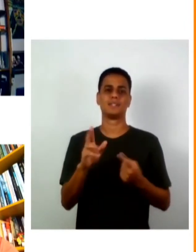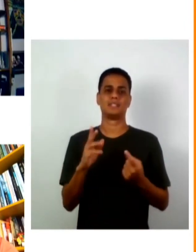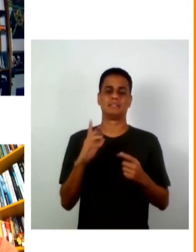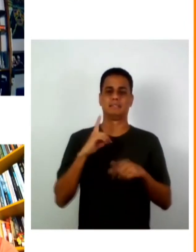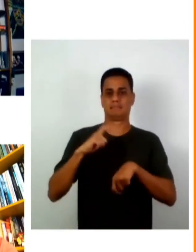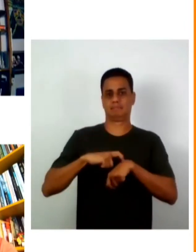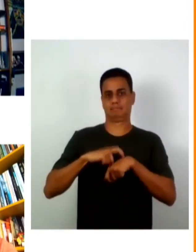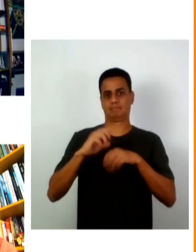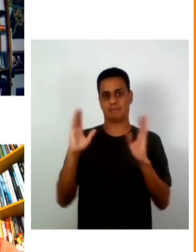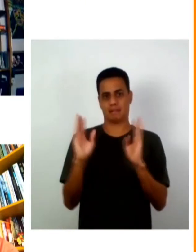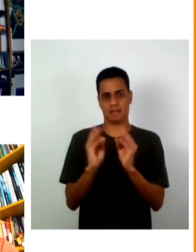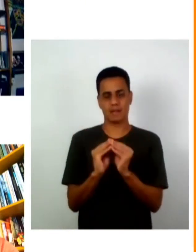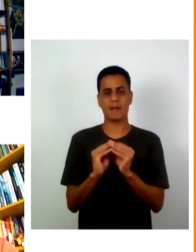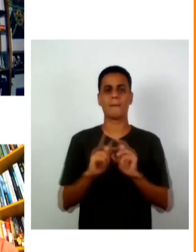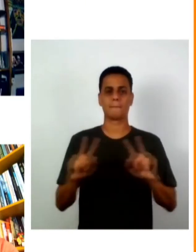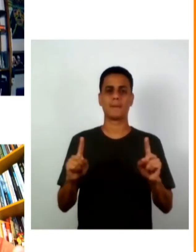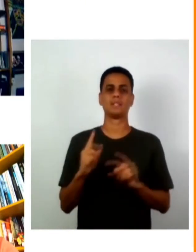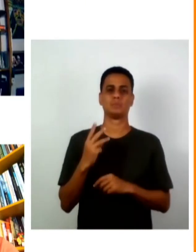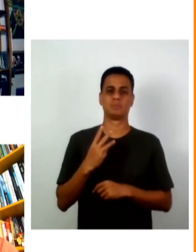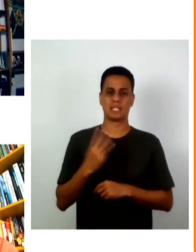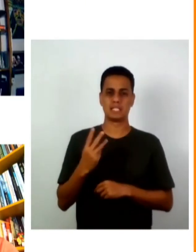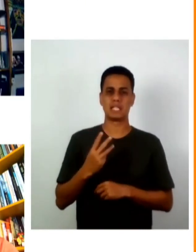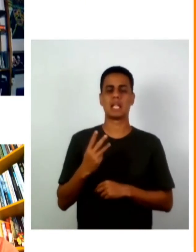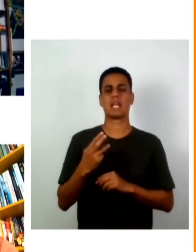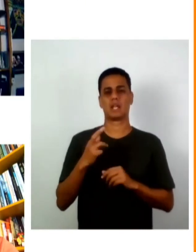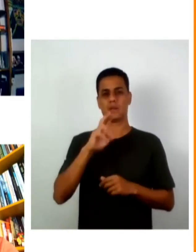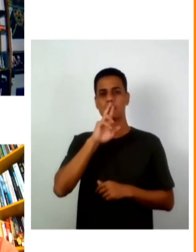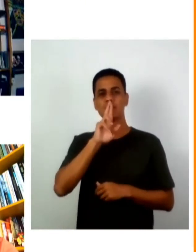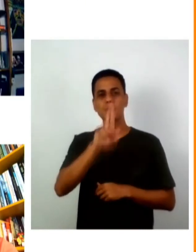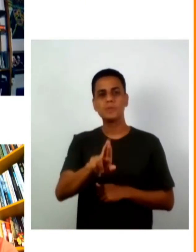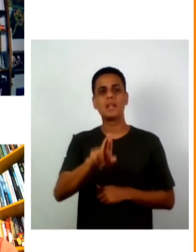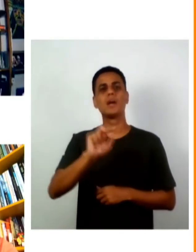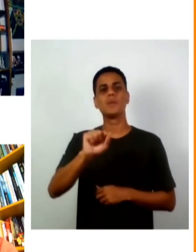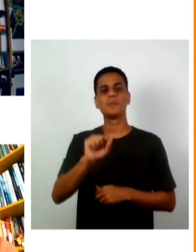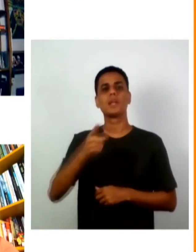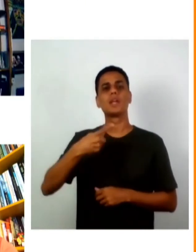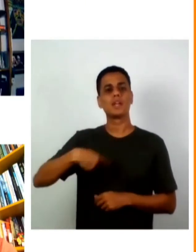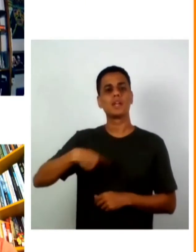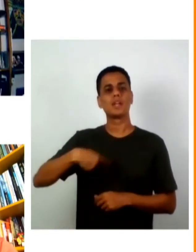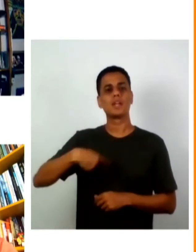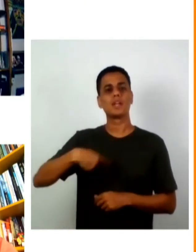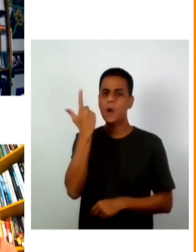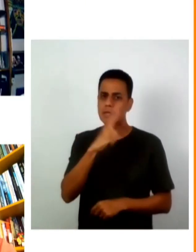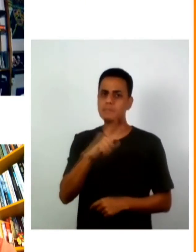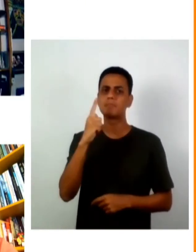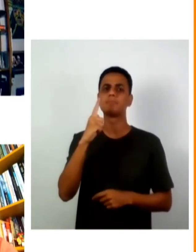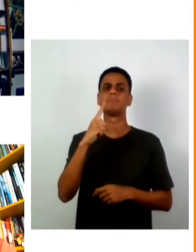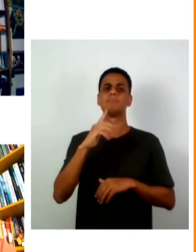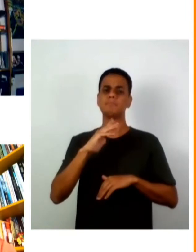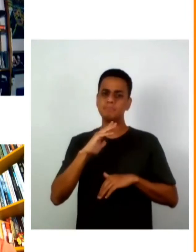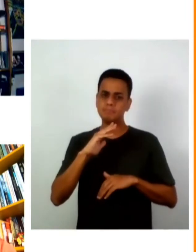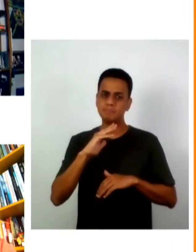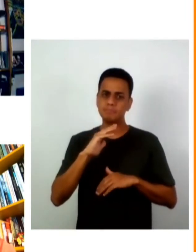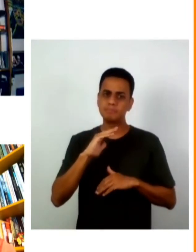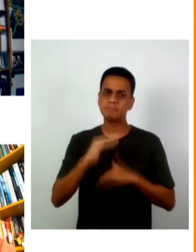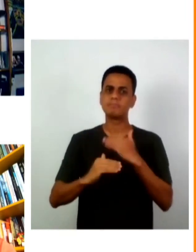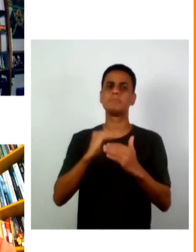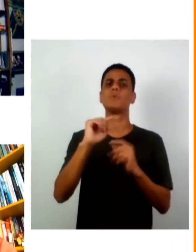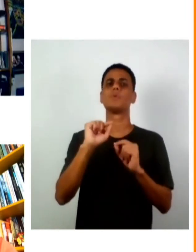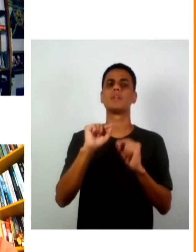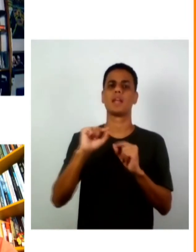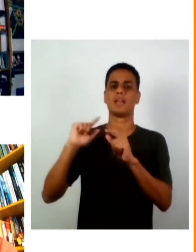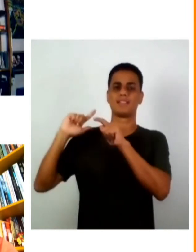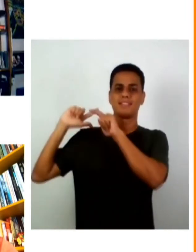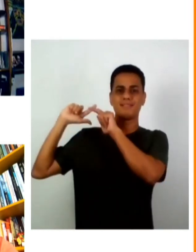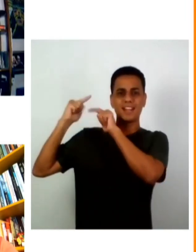ou quatro em um minuto mas o terceiro resultado eu acho que também foi envolver entre aspas as elites